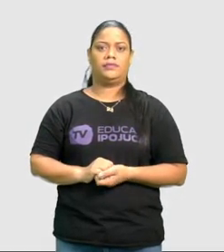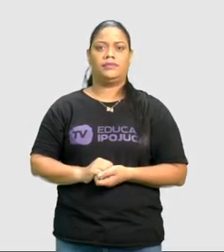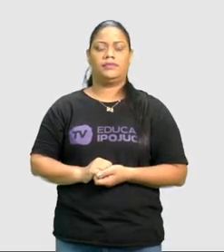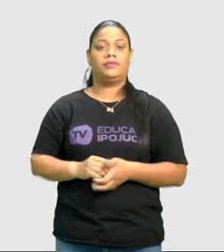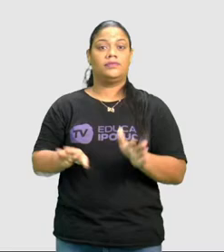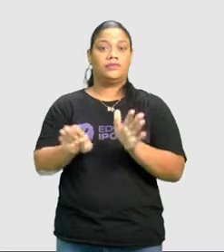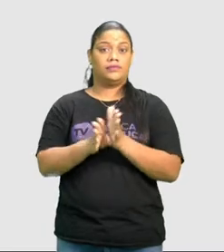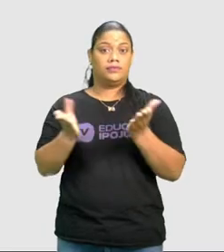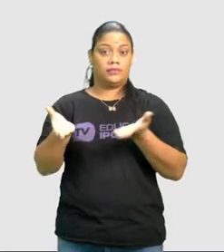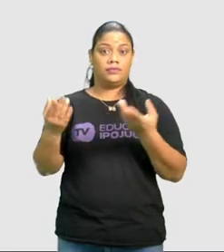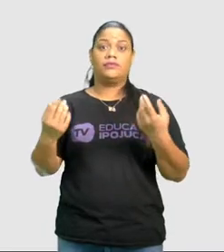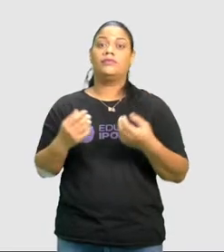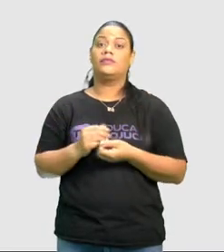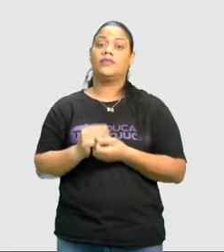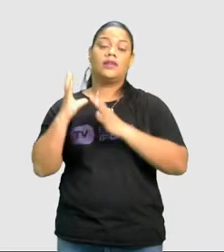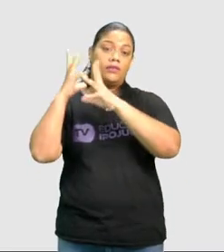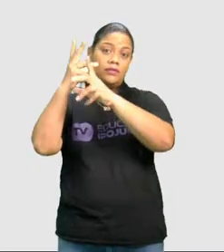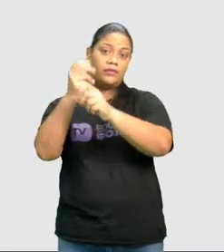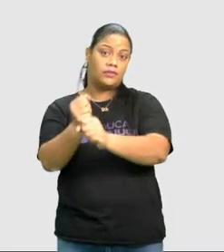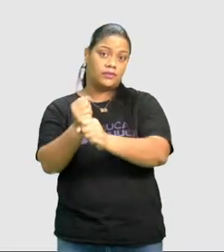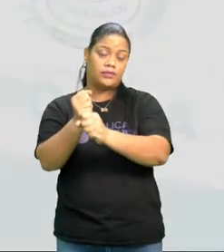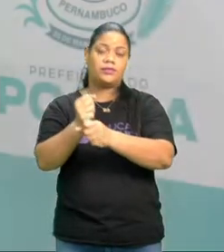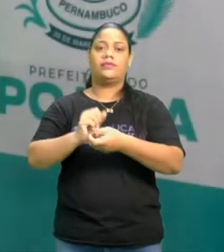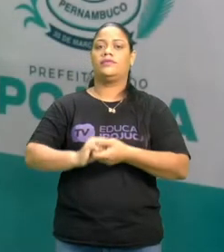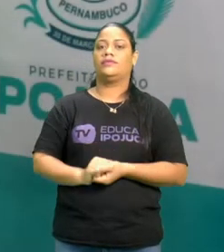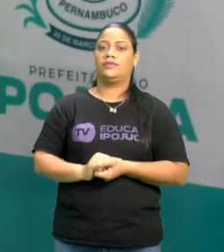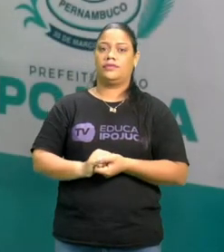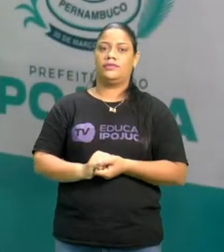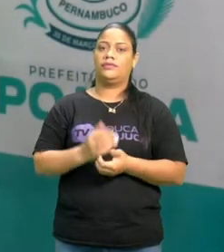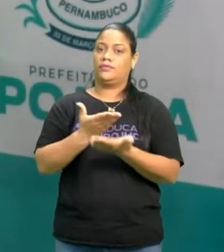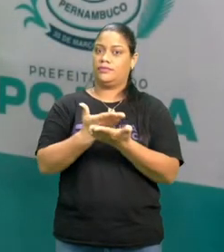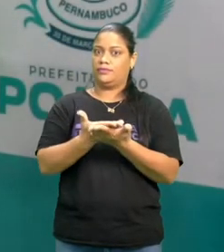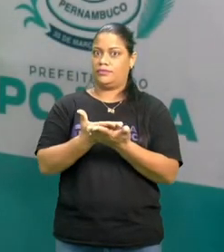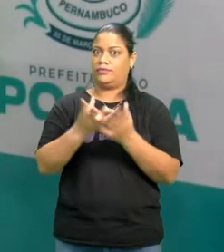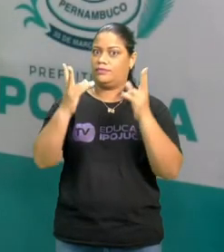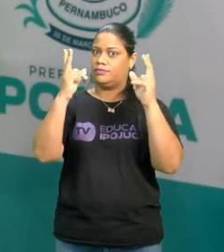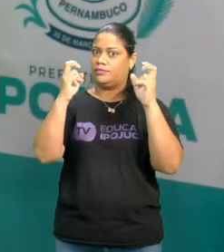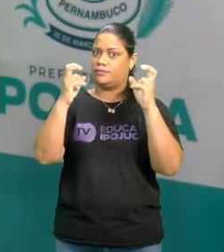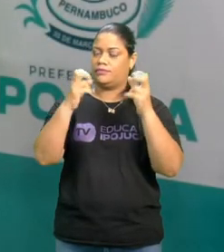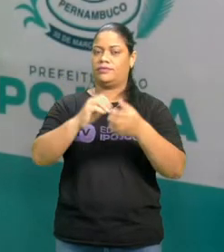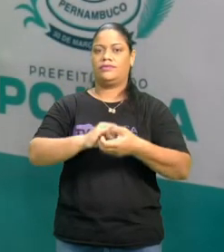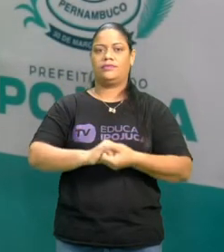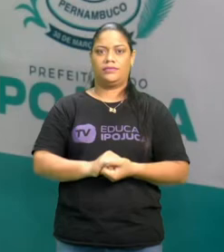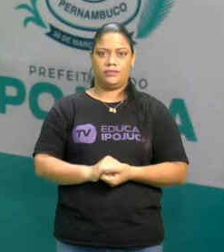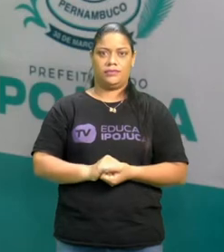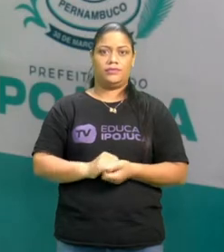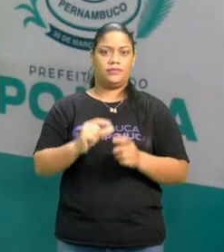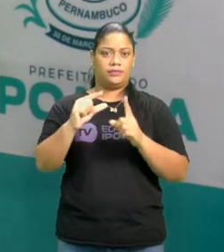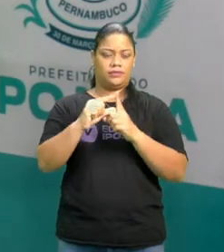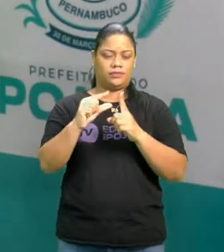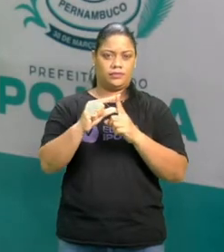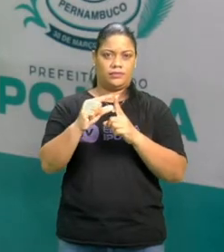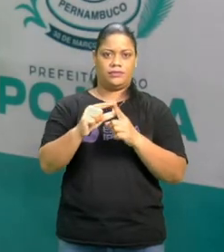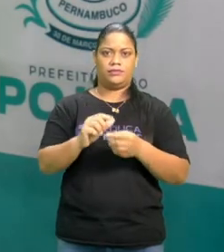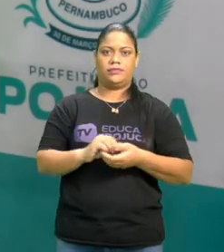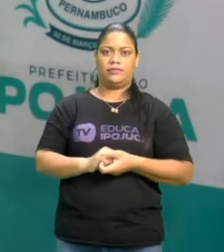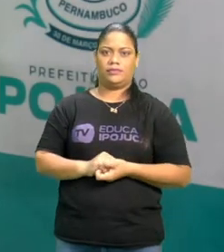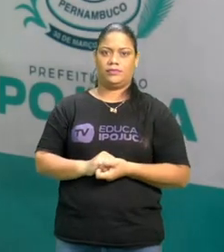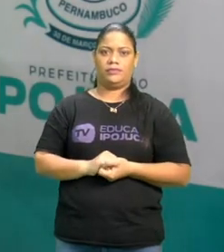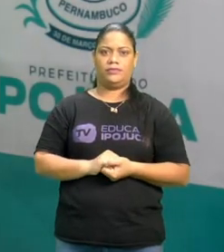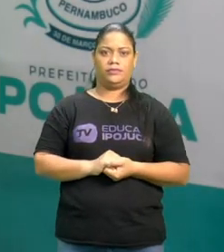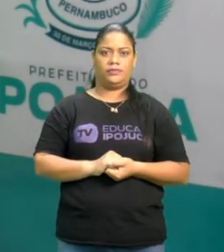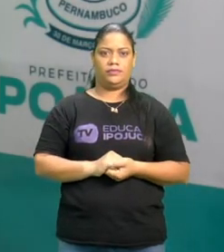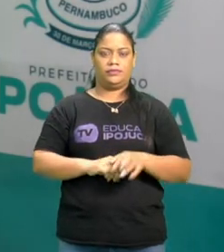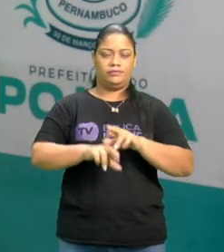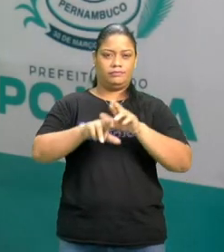Chegou o momento da nossa revisão, de rever o nosso conteúdo de hoje, através das nossas palavras-chave, que são